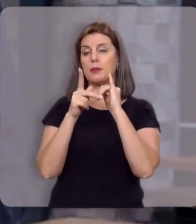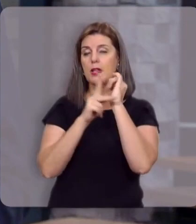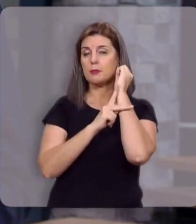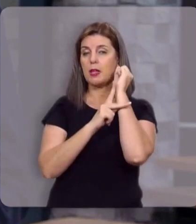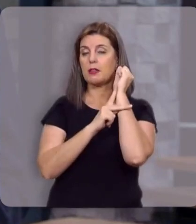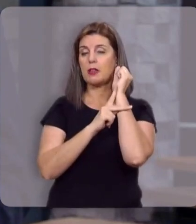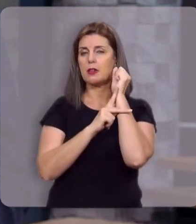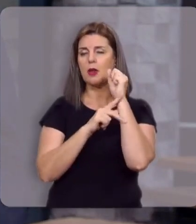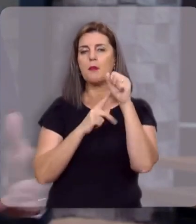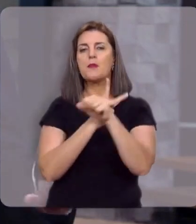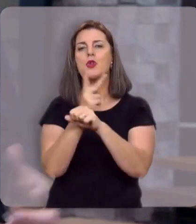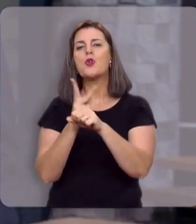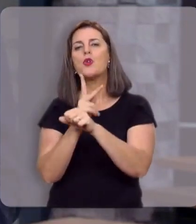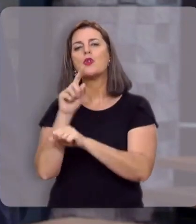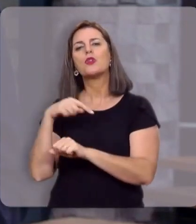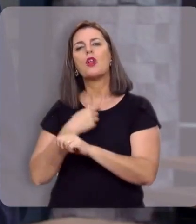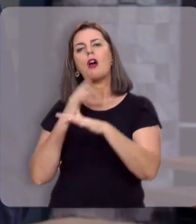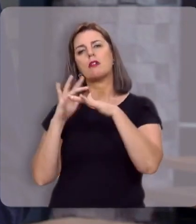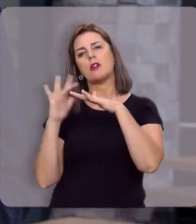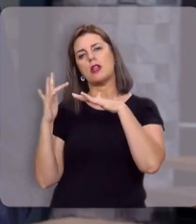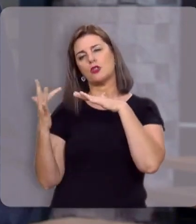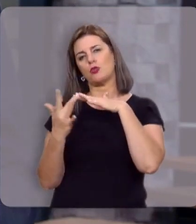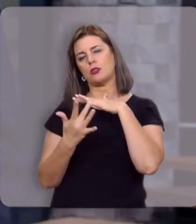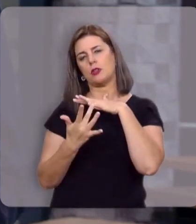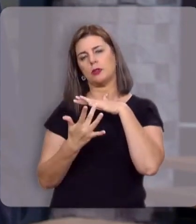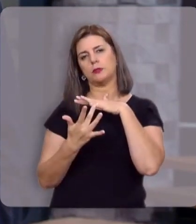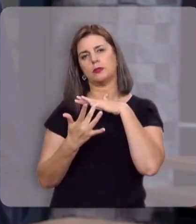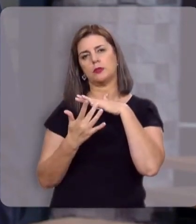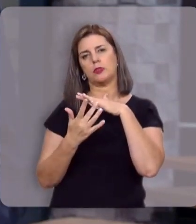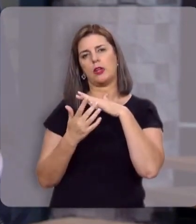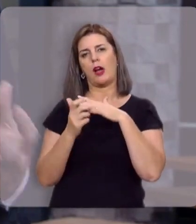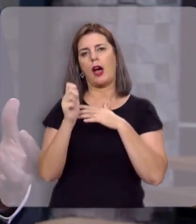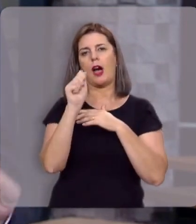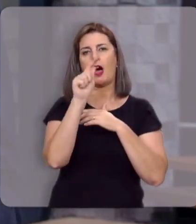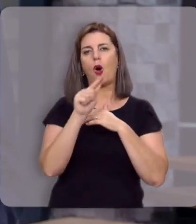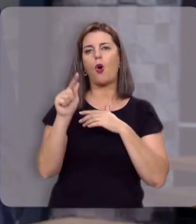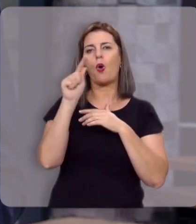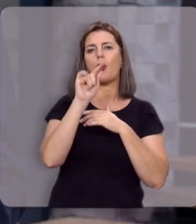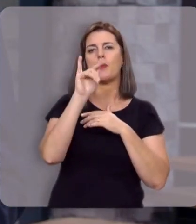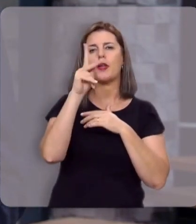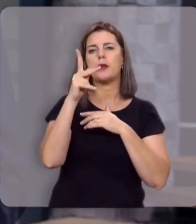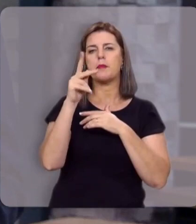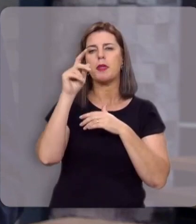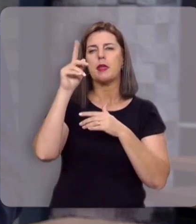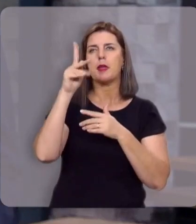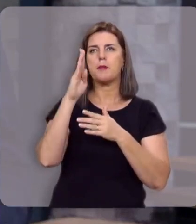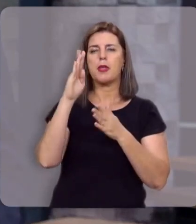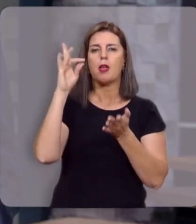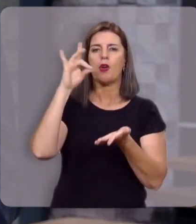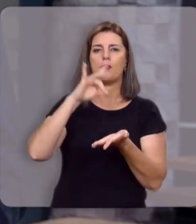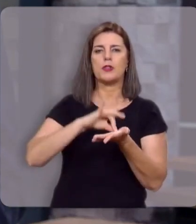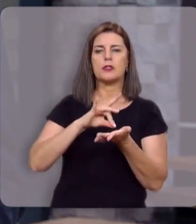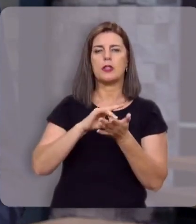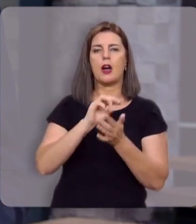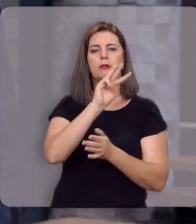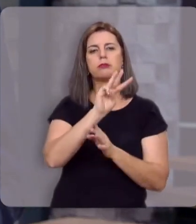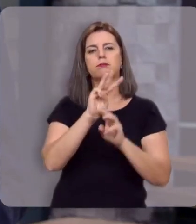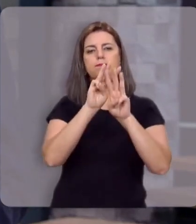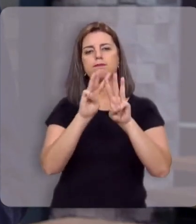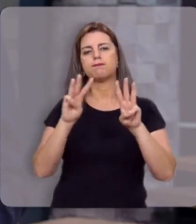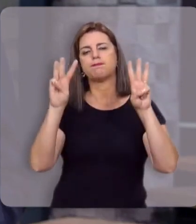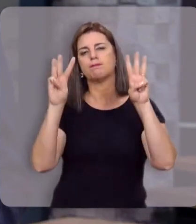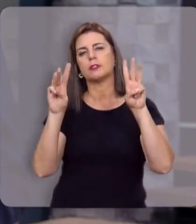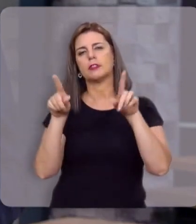Presbiteriana, nos procure em nossas mídias sociais no arroba IPB Oficial ou mesmo em nosso site